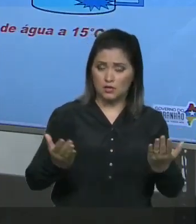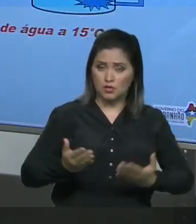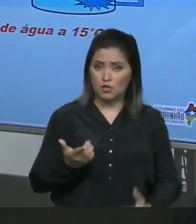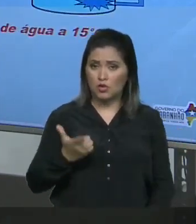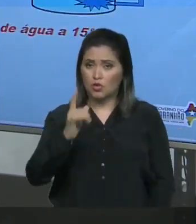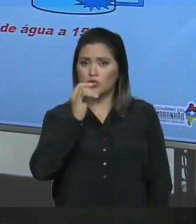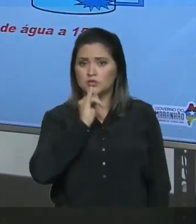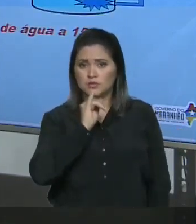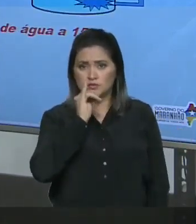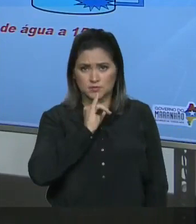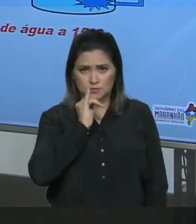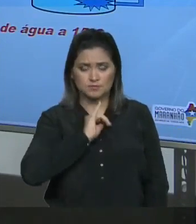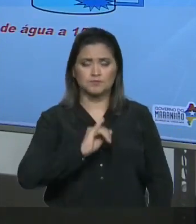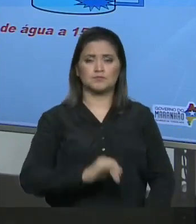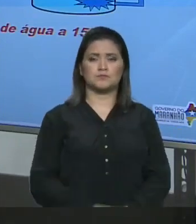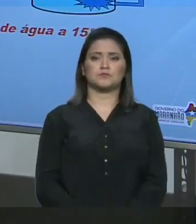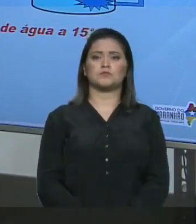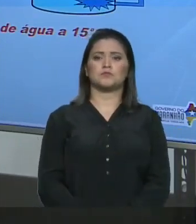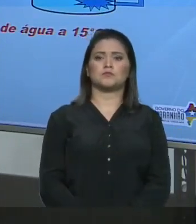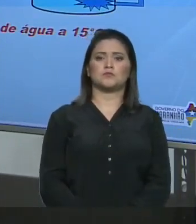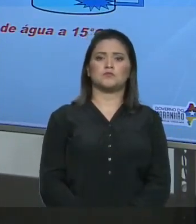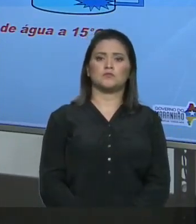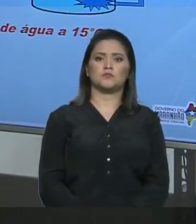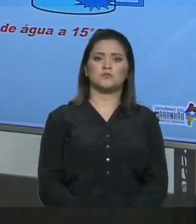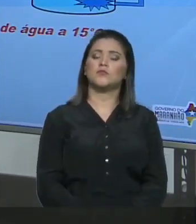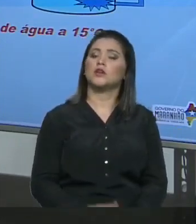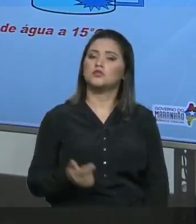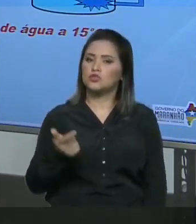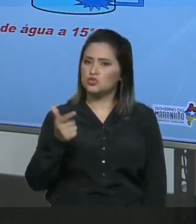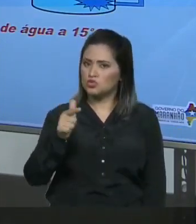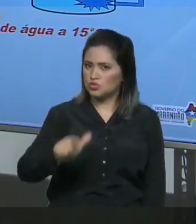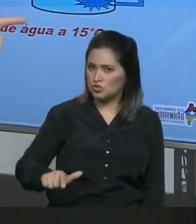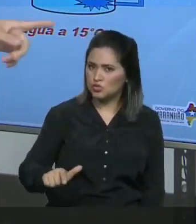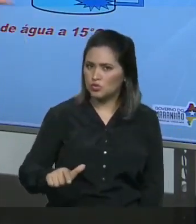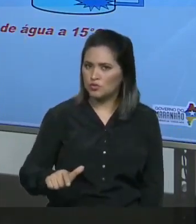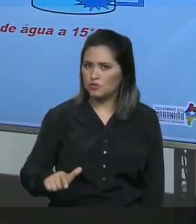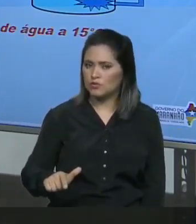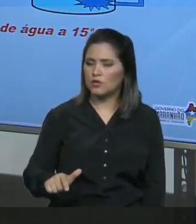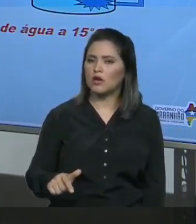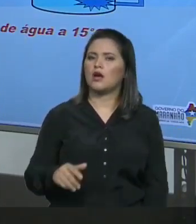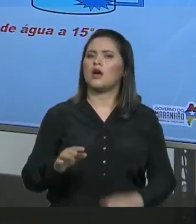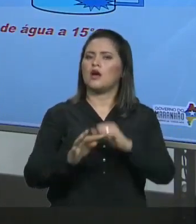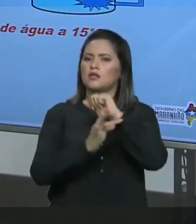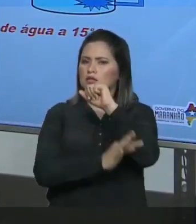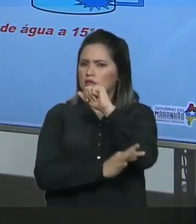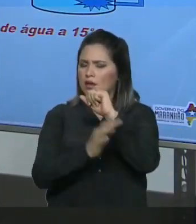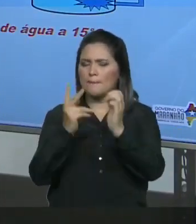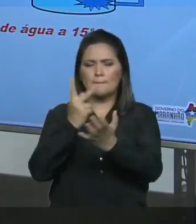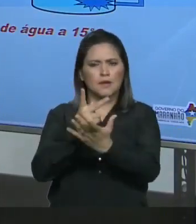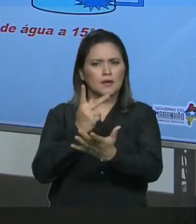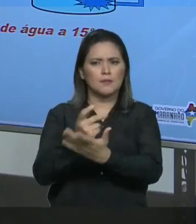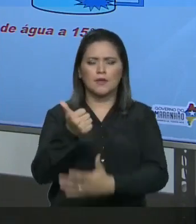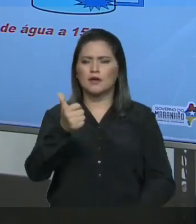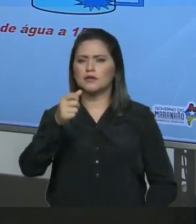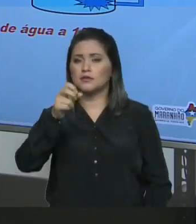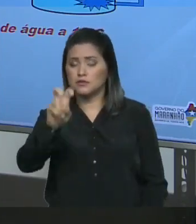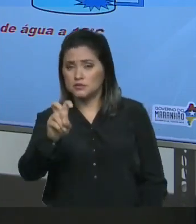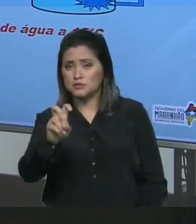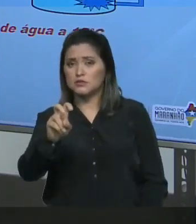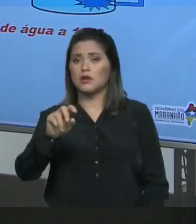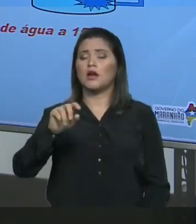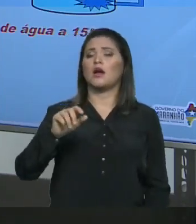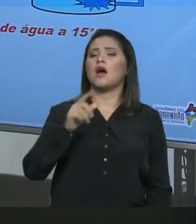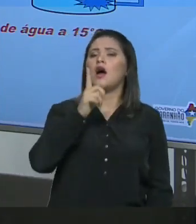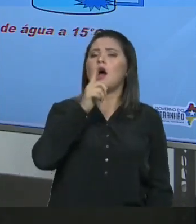Eu vou De novo A 15 graus celsius Com mil gramas de água